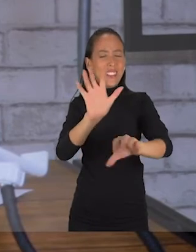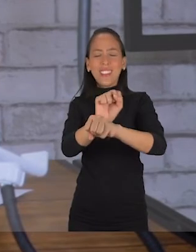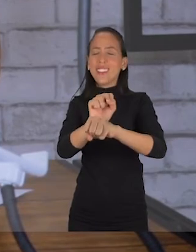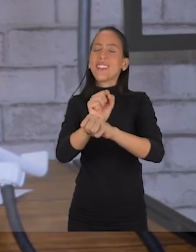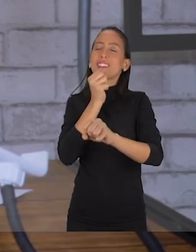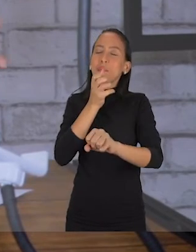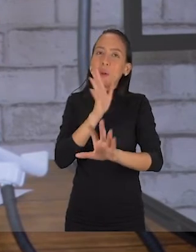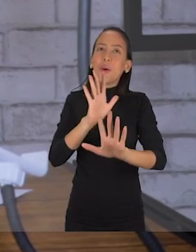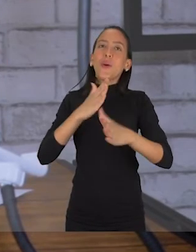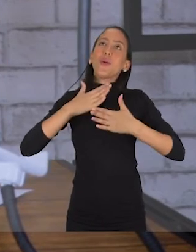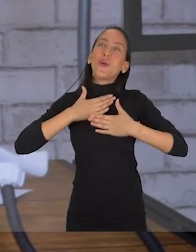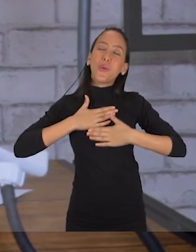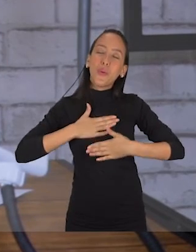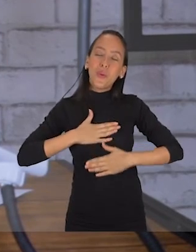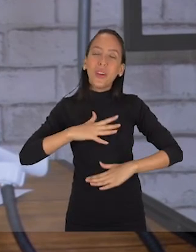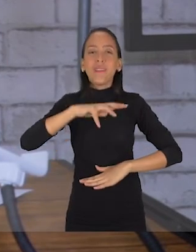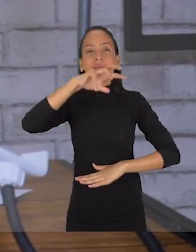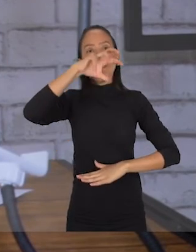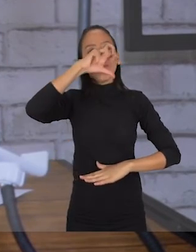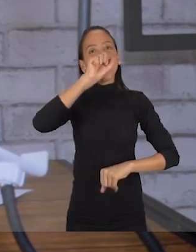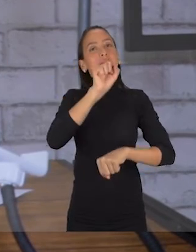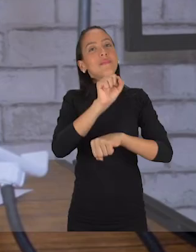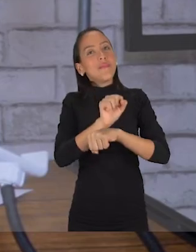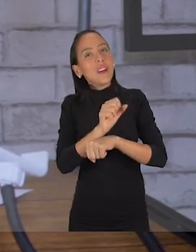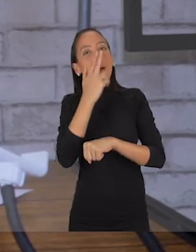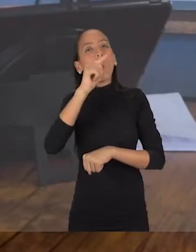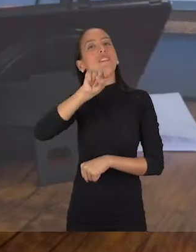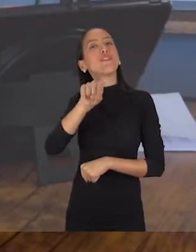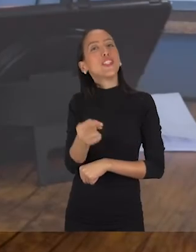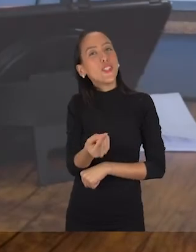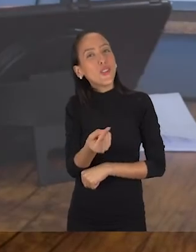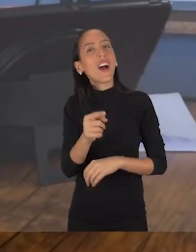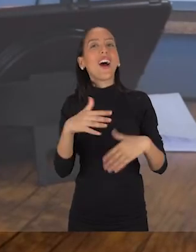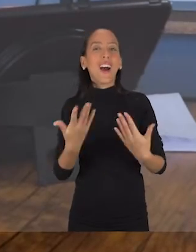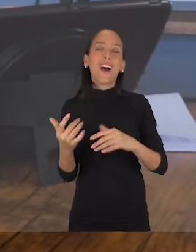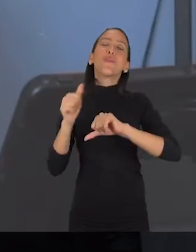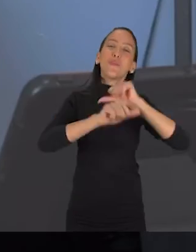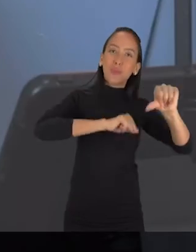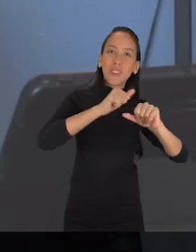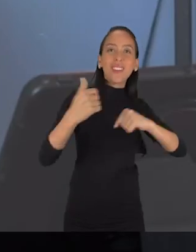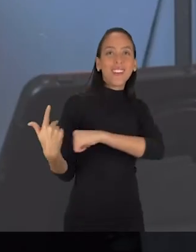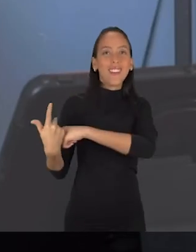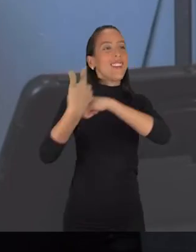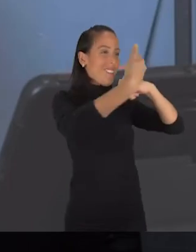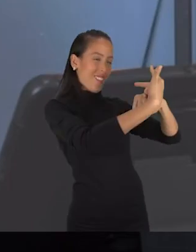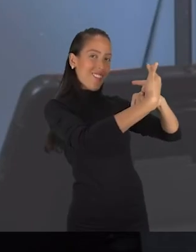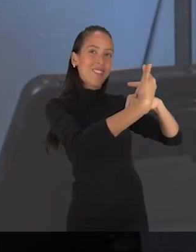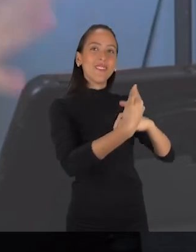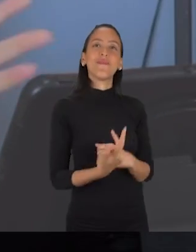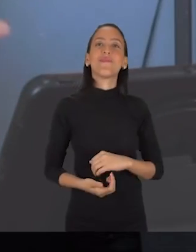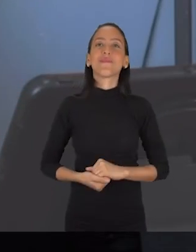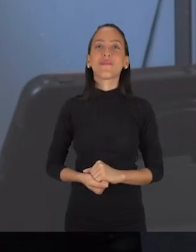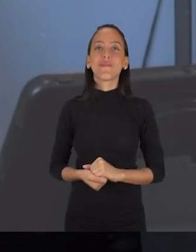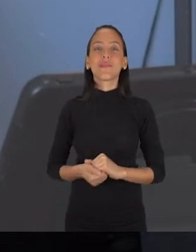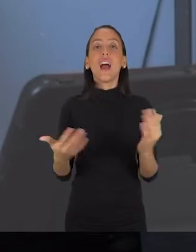Espera uma pausa, um respiro, uma vírgula, aí você muda de câmera. Por fim, é sempre importante aqueles